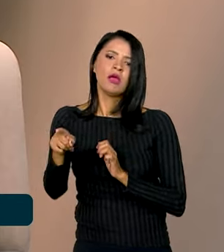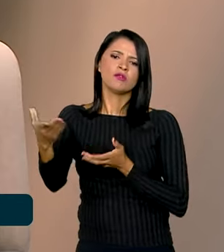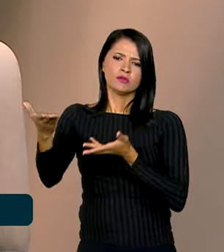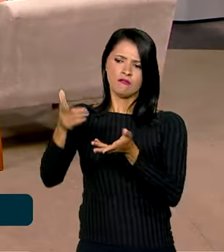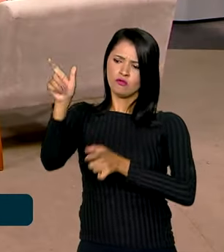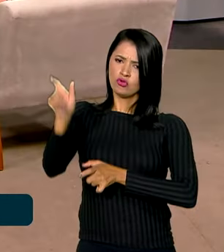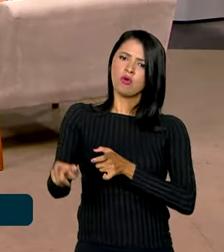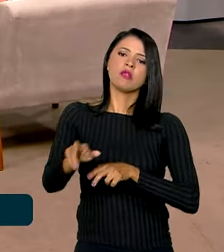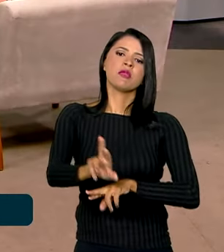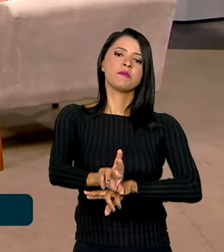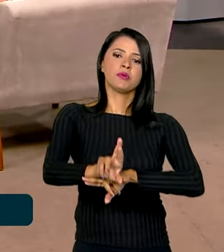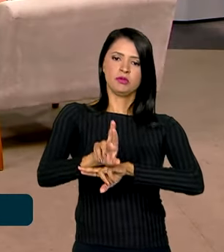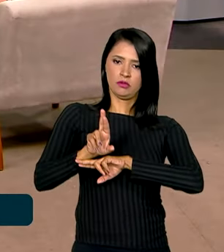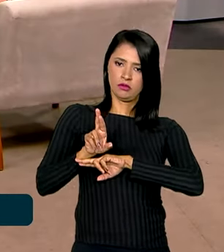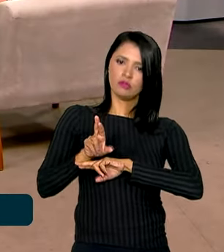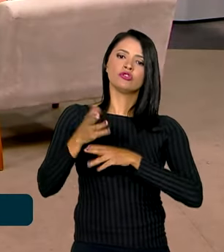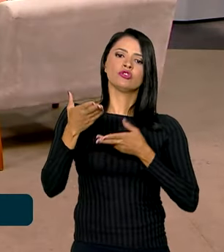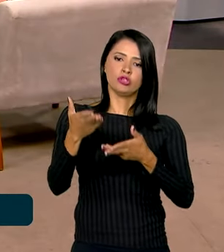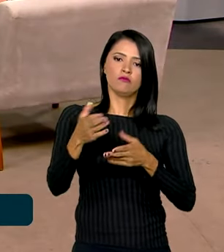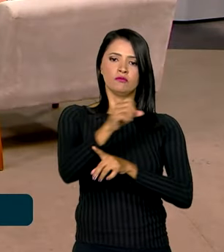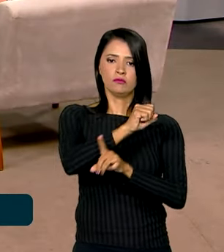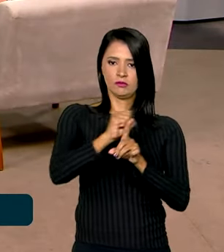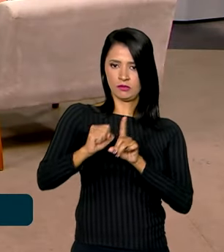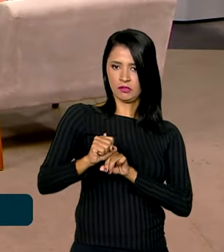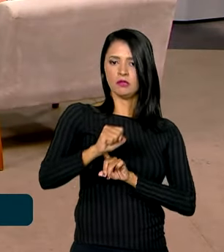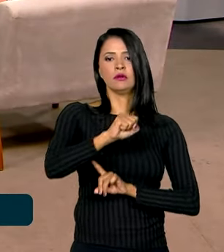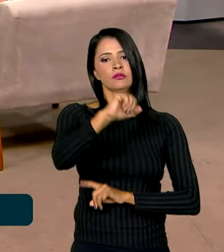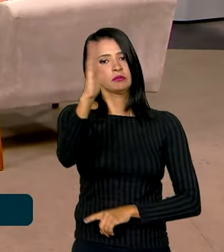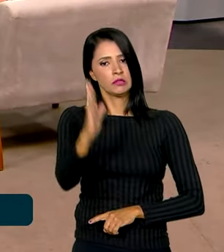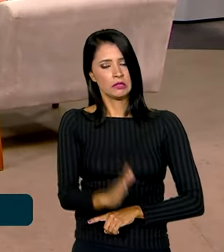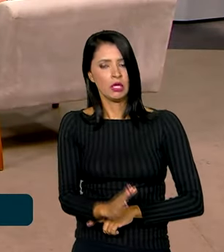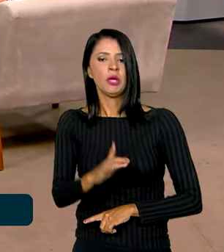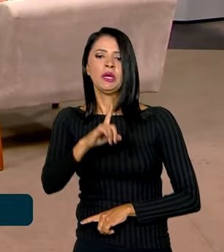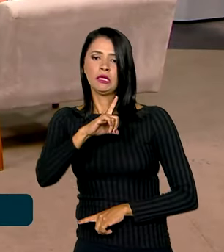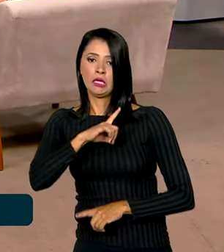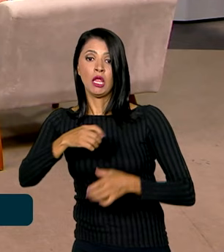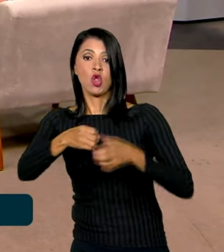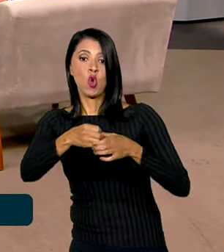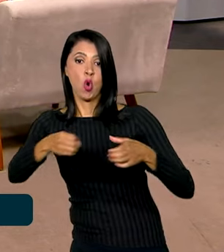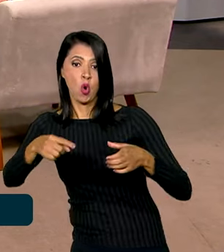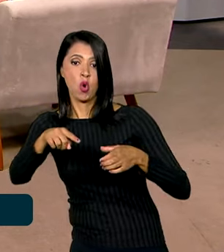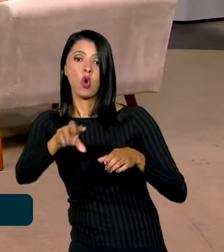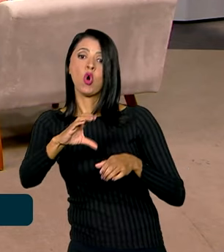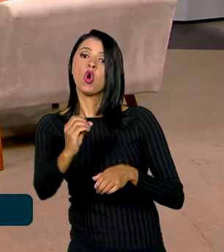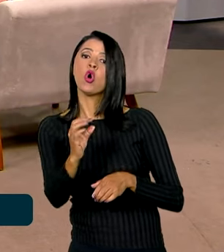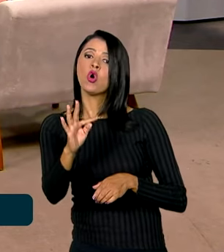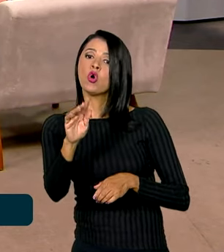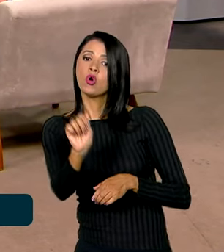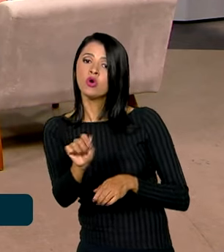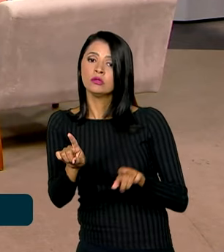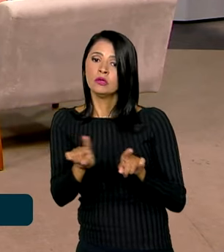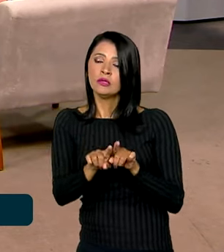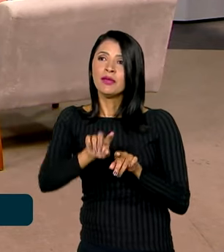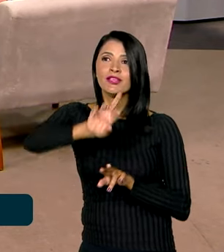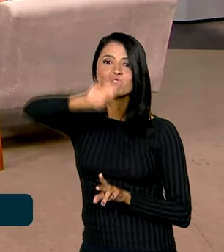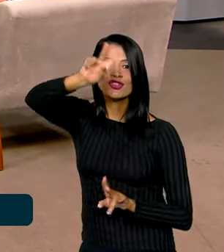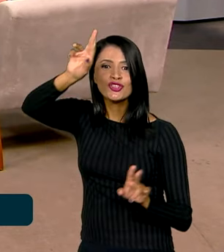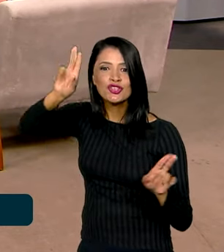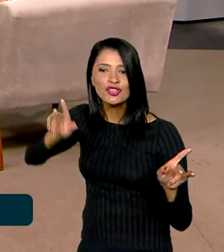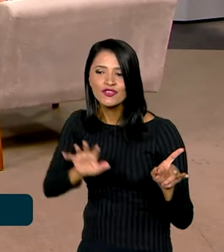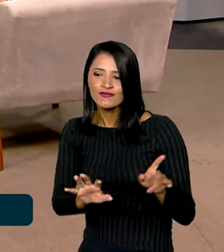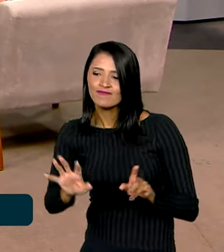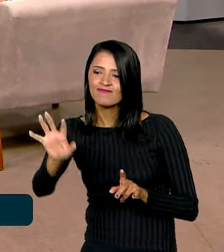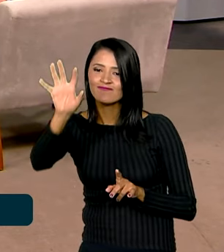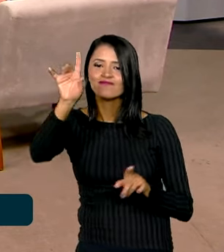brasileira. Então, desde a aplicação de cotas, há também essa maior diversidade regional. E que a gente